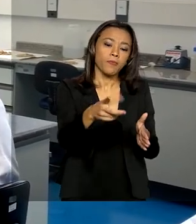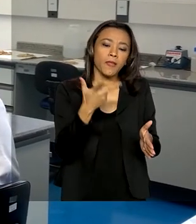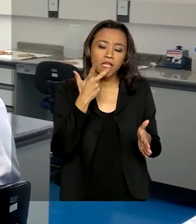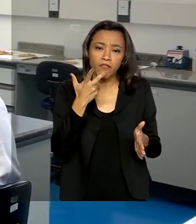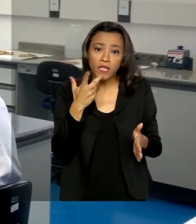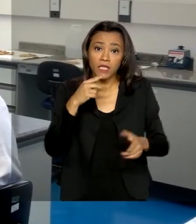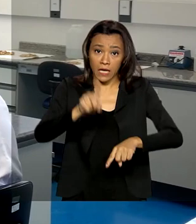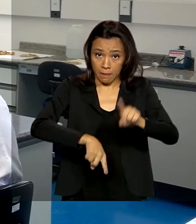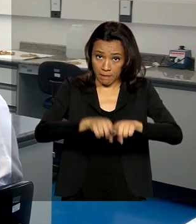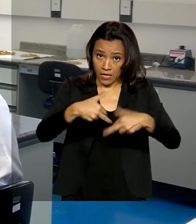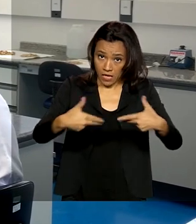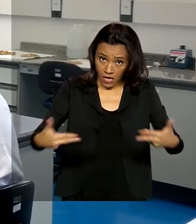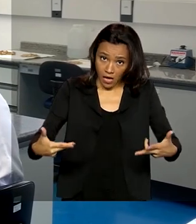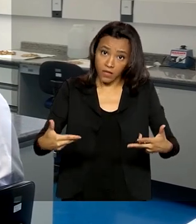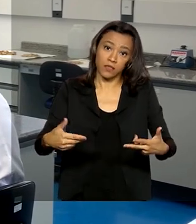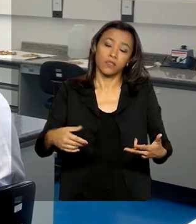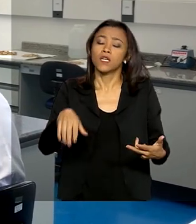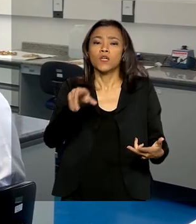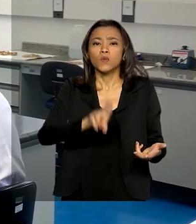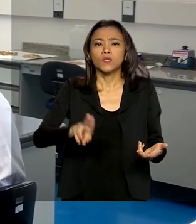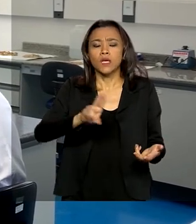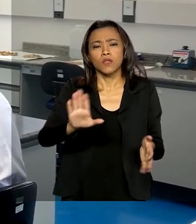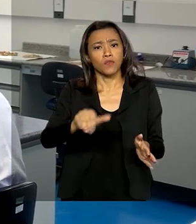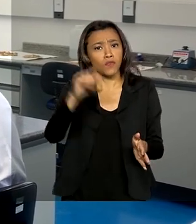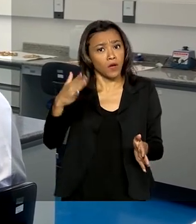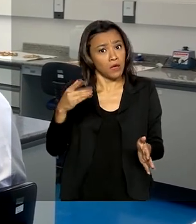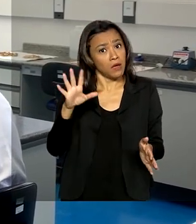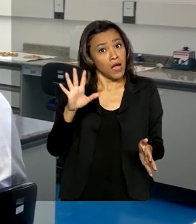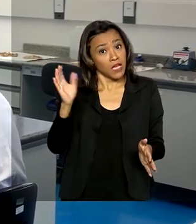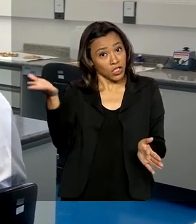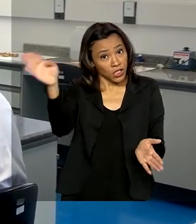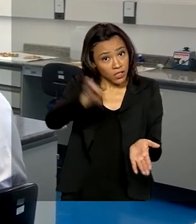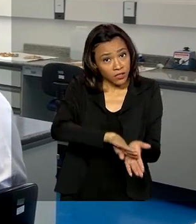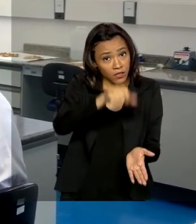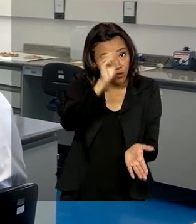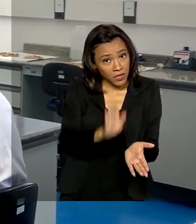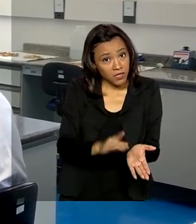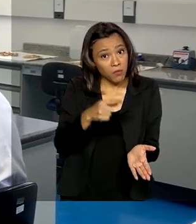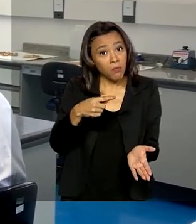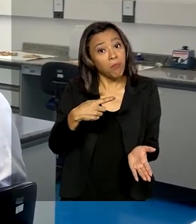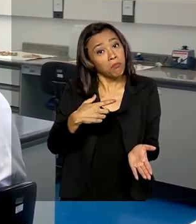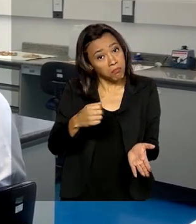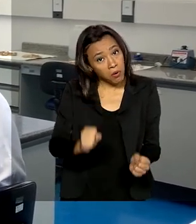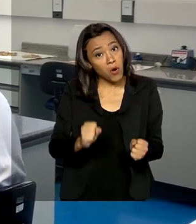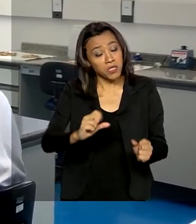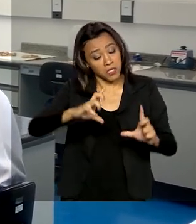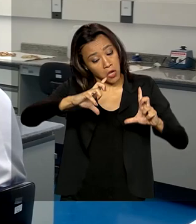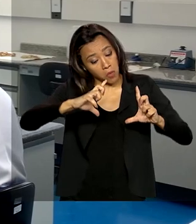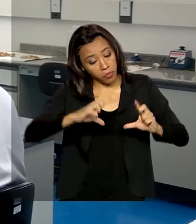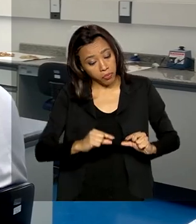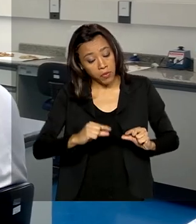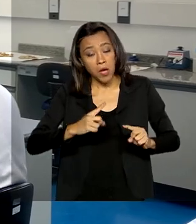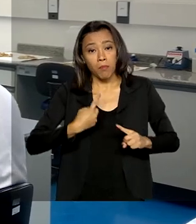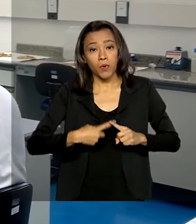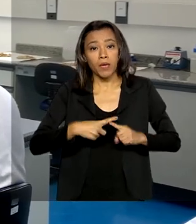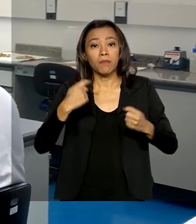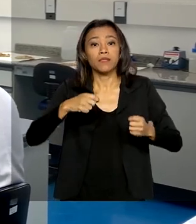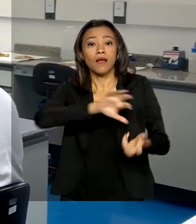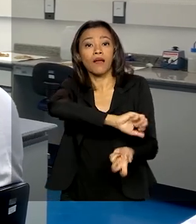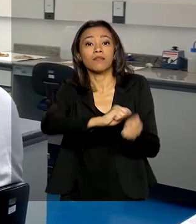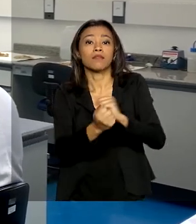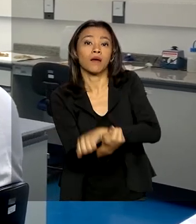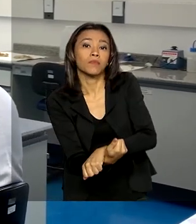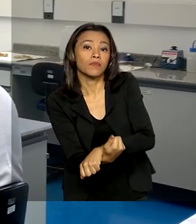insumos importados podem ter baixa acessibilidade de detecção no Brasil, uma vez que não são adaptados à nossa realidade virão.